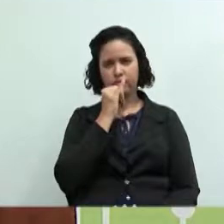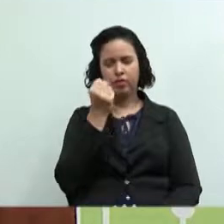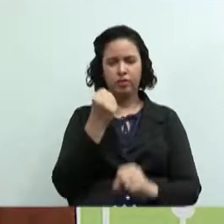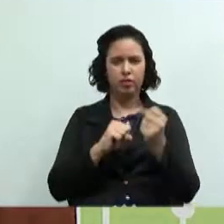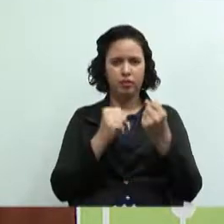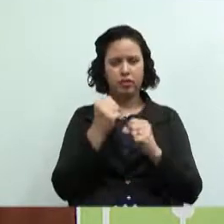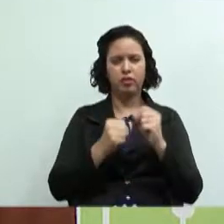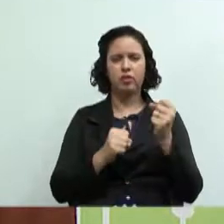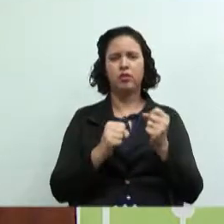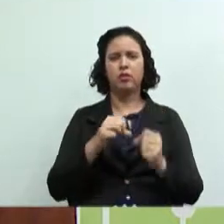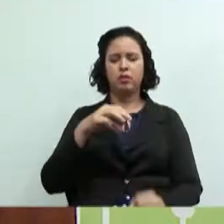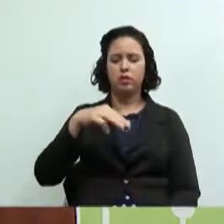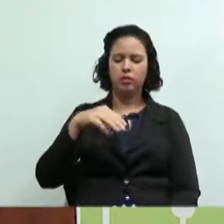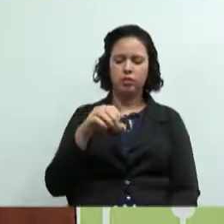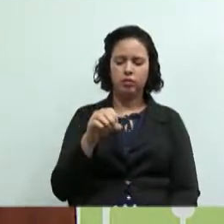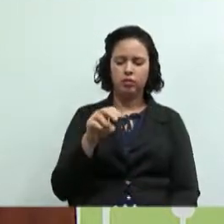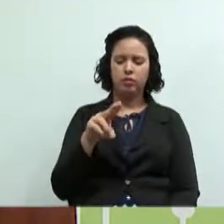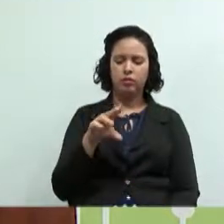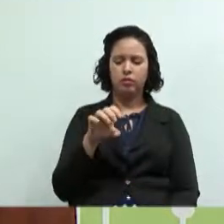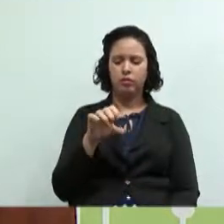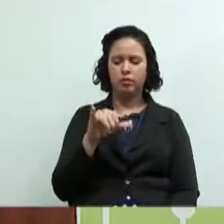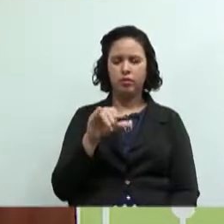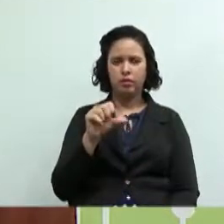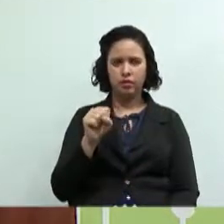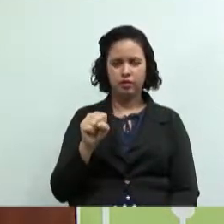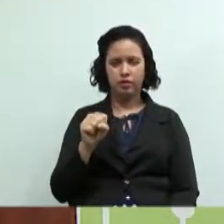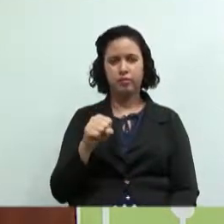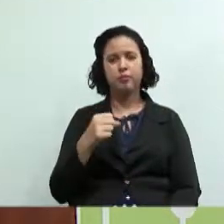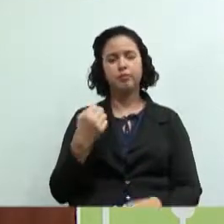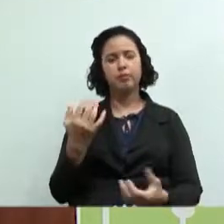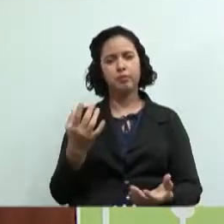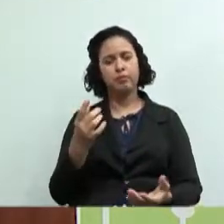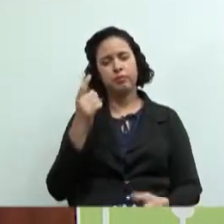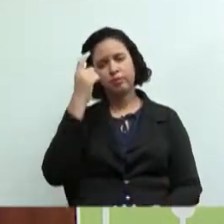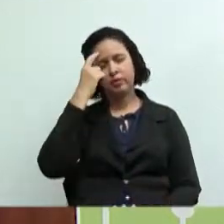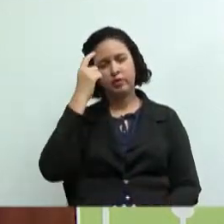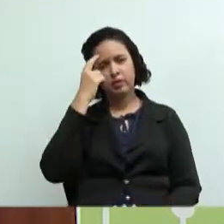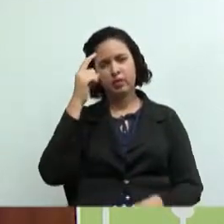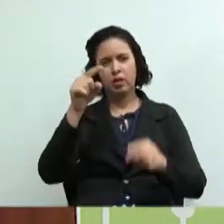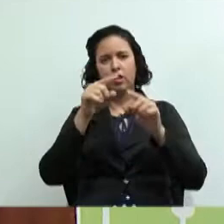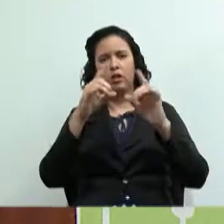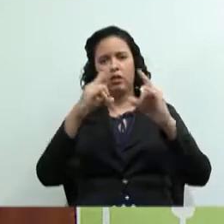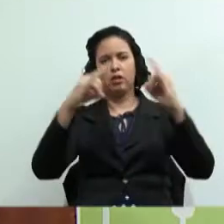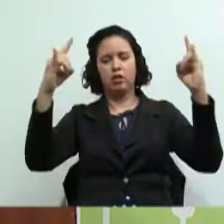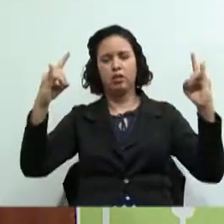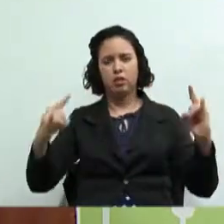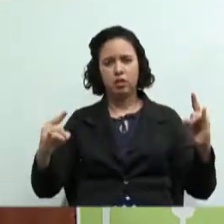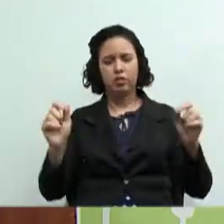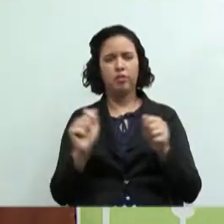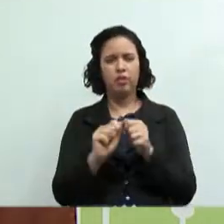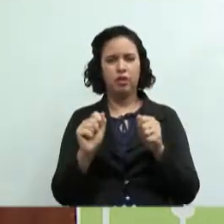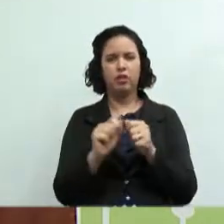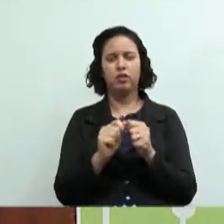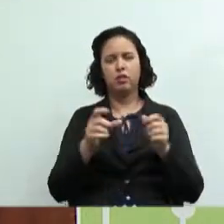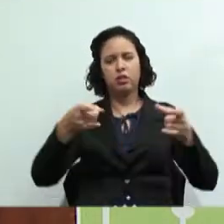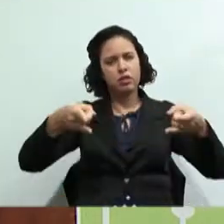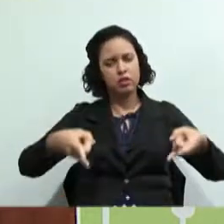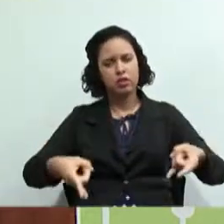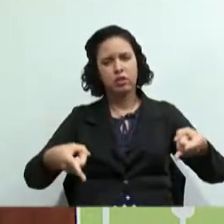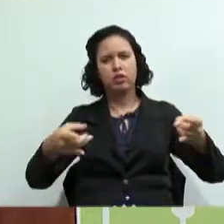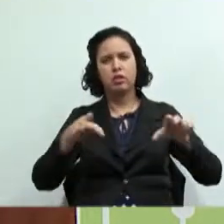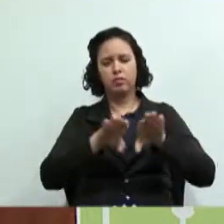Então vamos pensar em uma marcenaria que fabrica cama, fabrica aqueles balcões de pia, de banheiro ou de